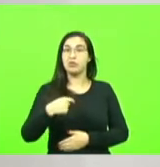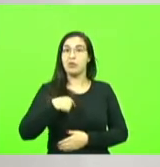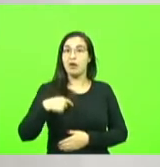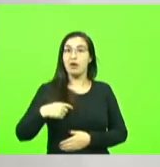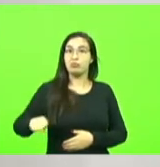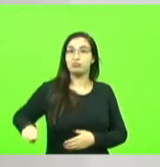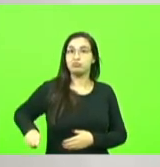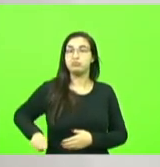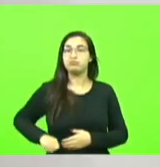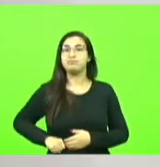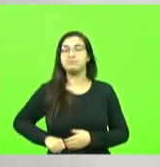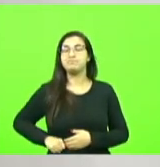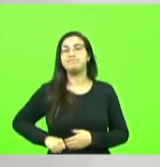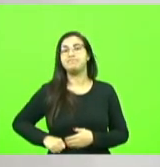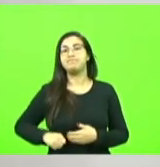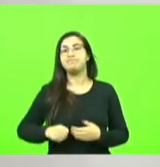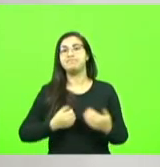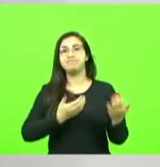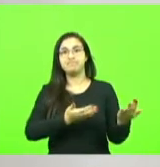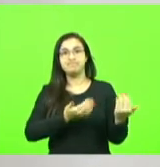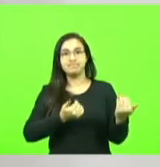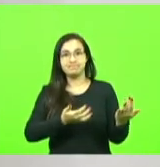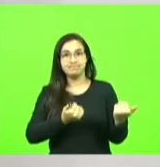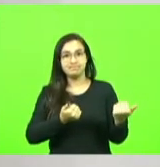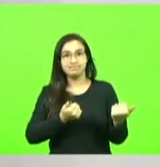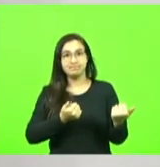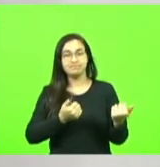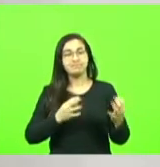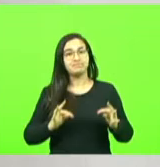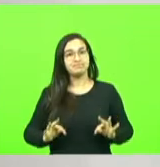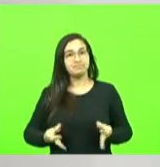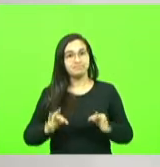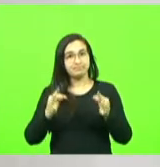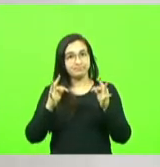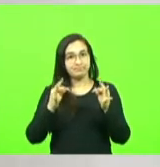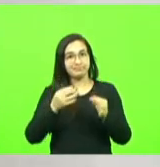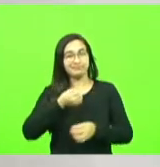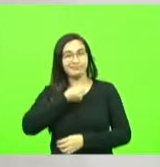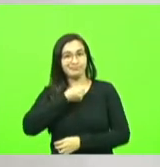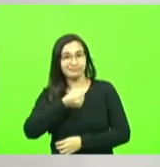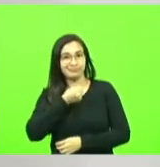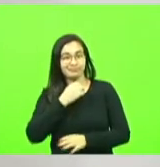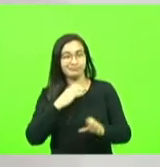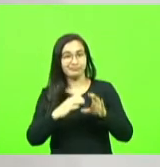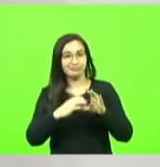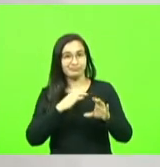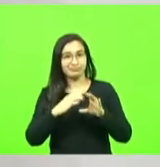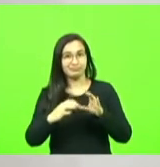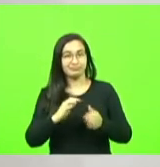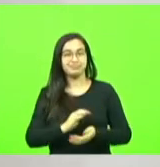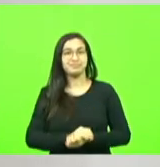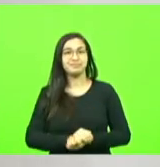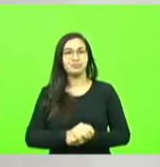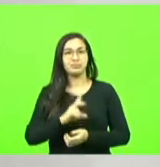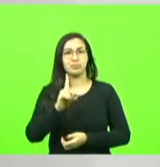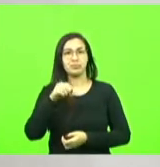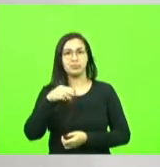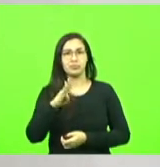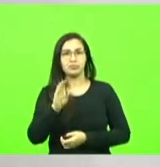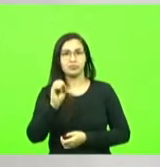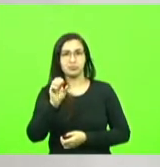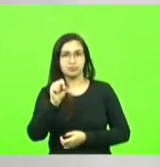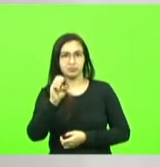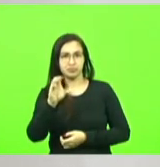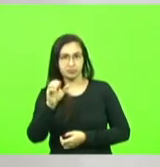para os programas de adocomunicação em uma de suas frases Dom Bosco cita sejam firmes no